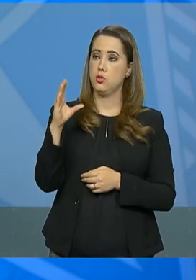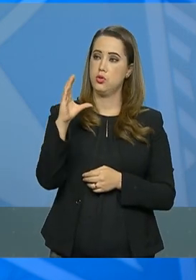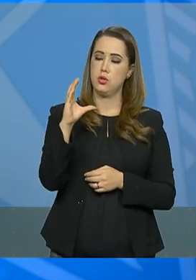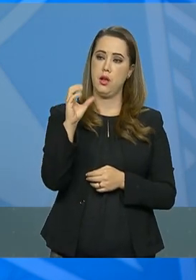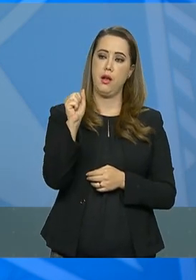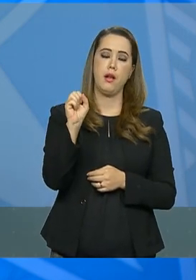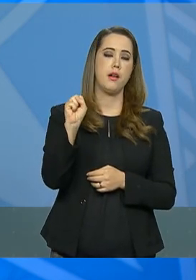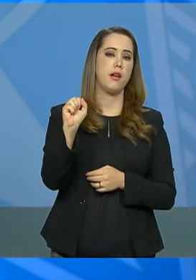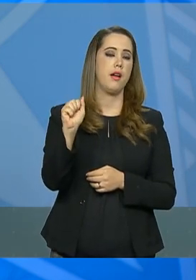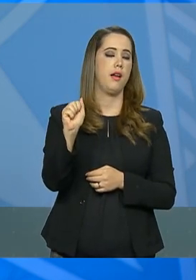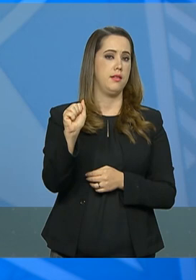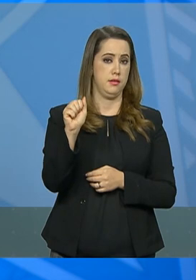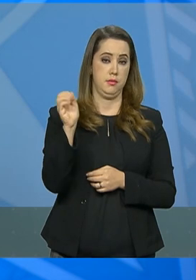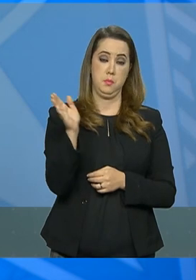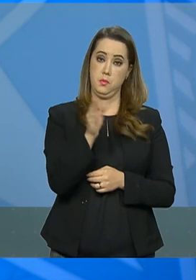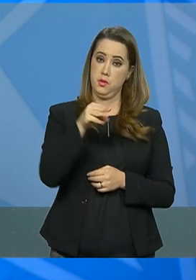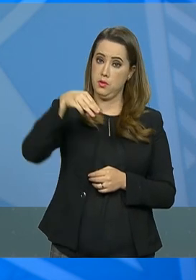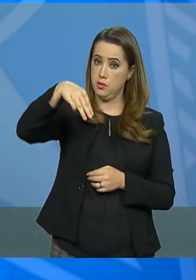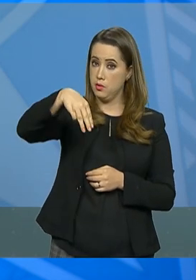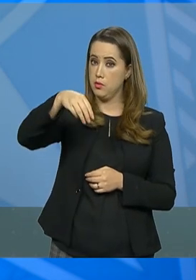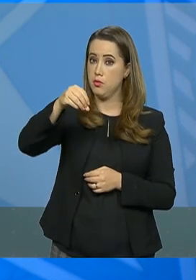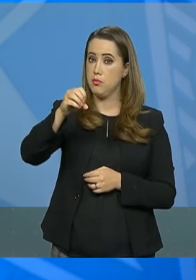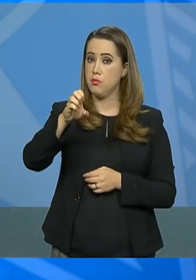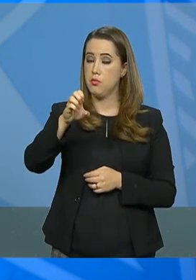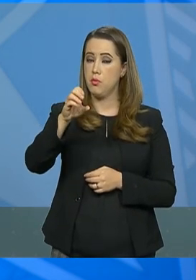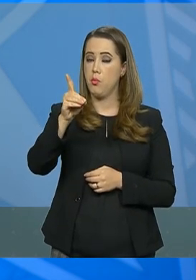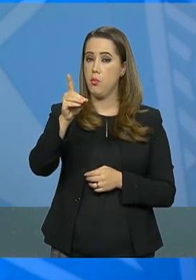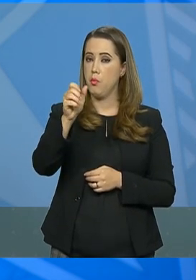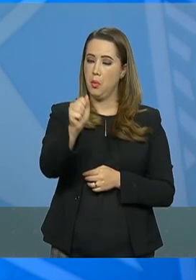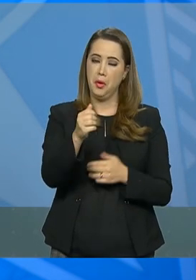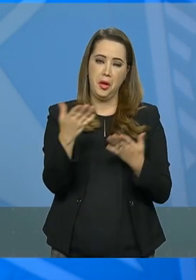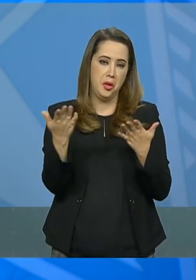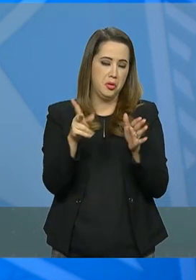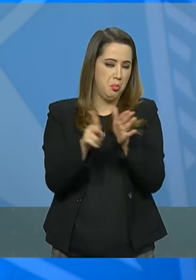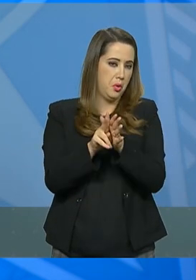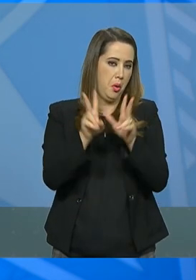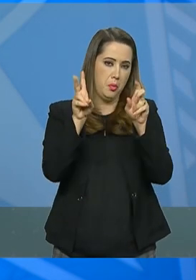tratados assuntos internos da Casa da Moeda, produção, etc.